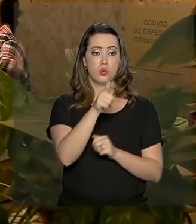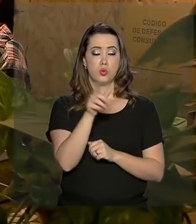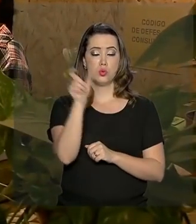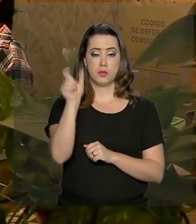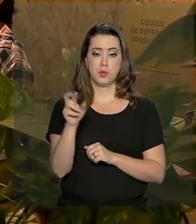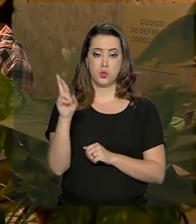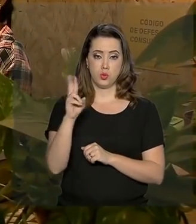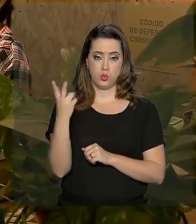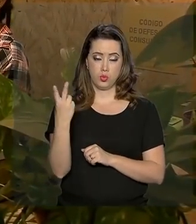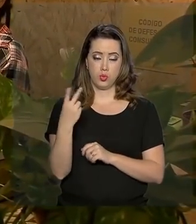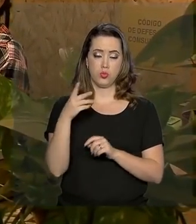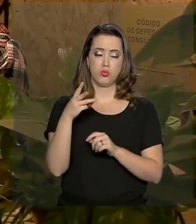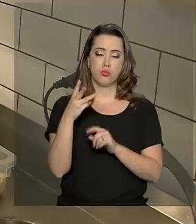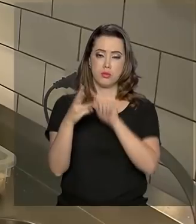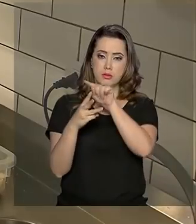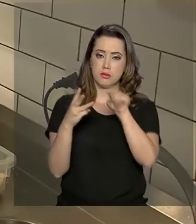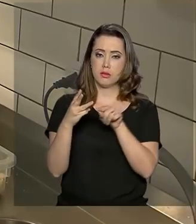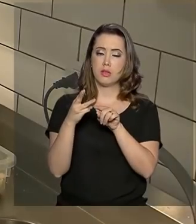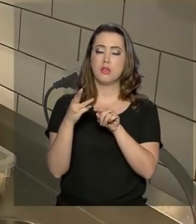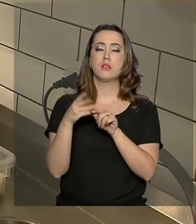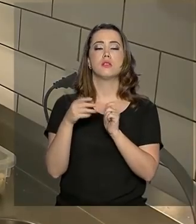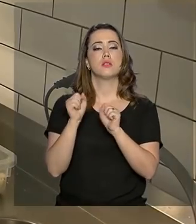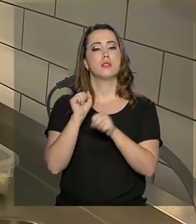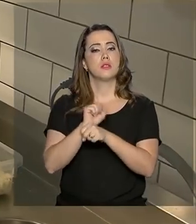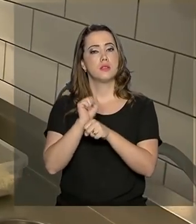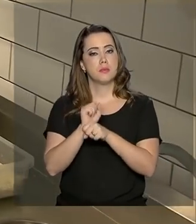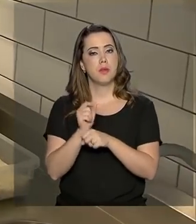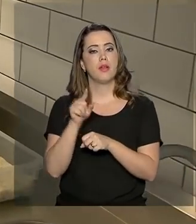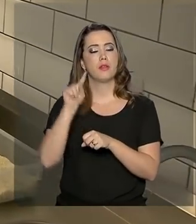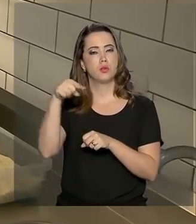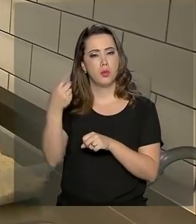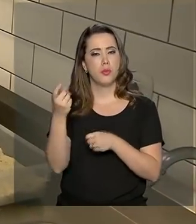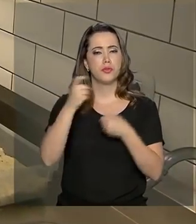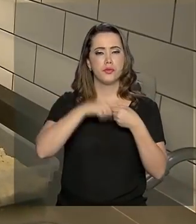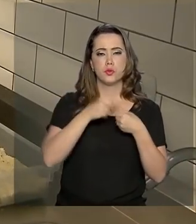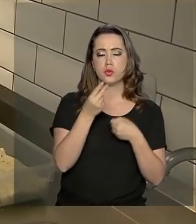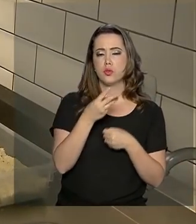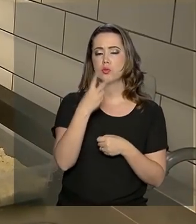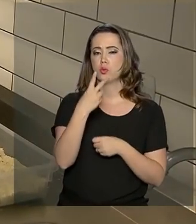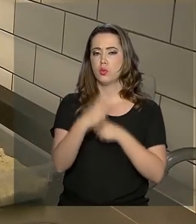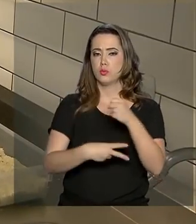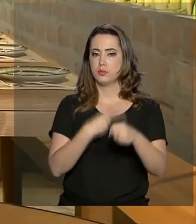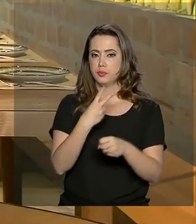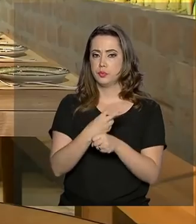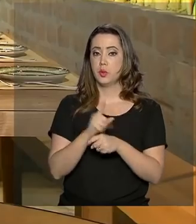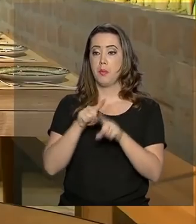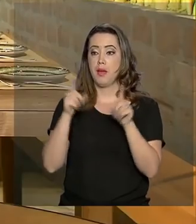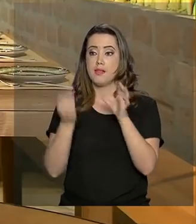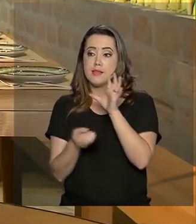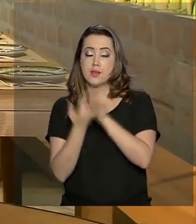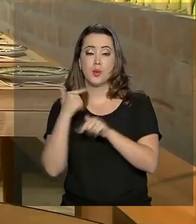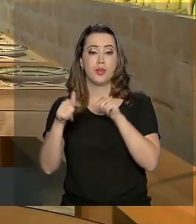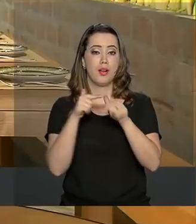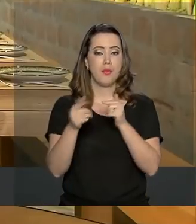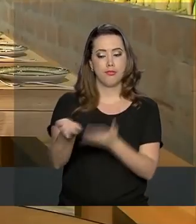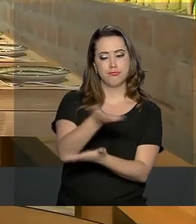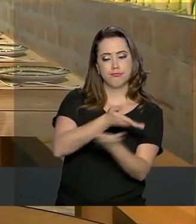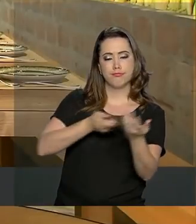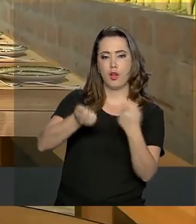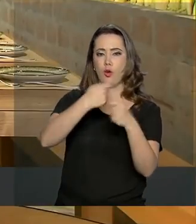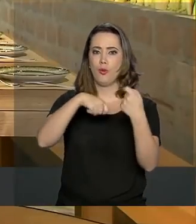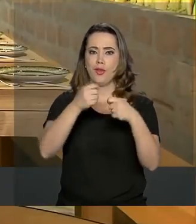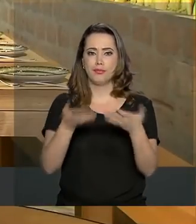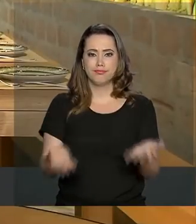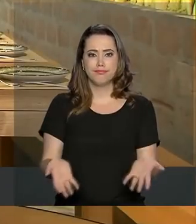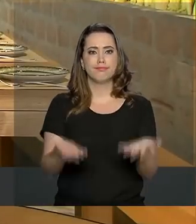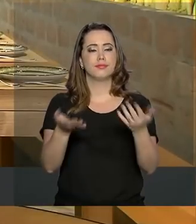num prazo de dois anos. Mas o negócio gerou empregos e fez a economia girar. O a gente percebe